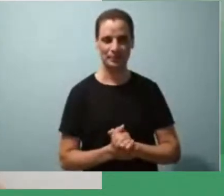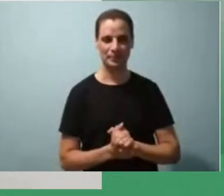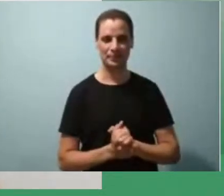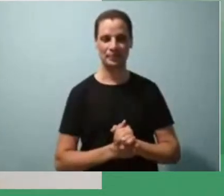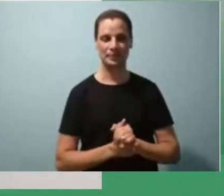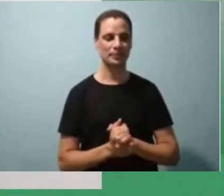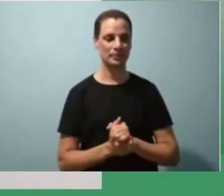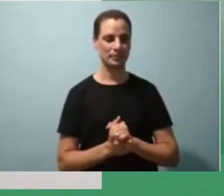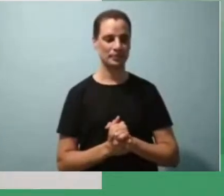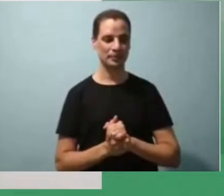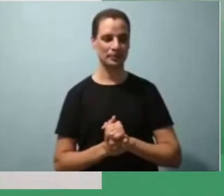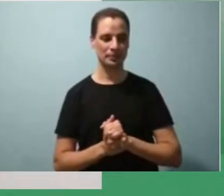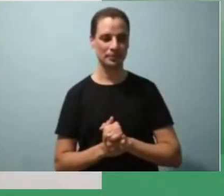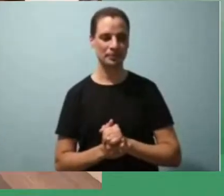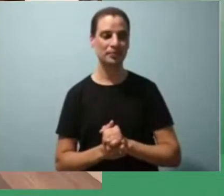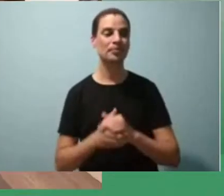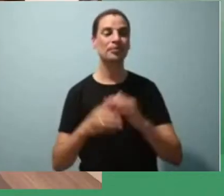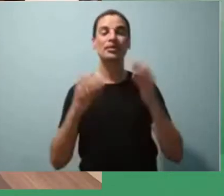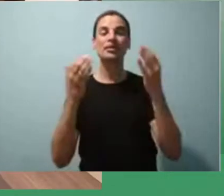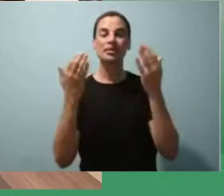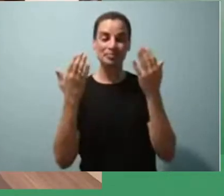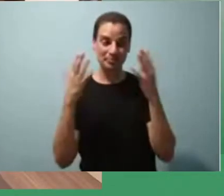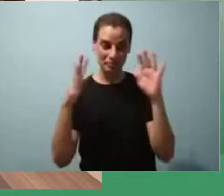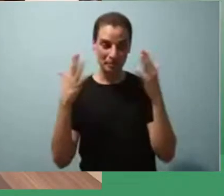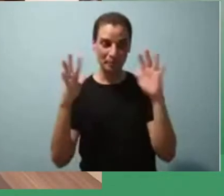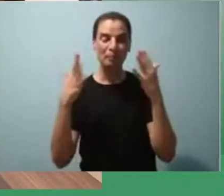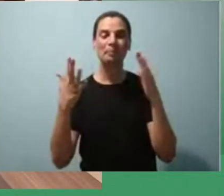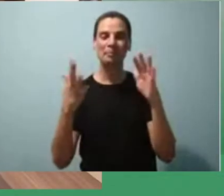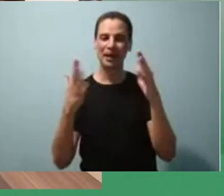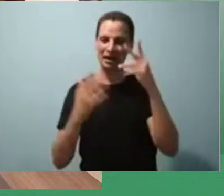Ô, Carolina, parabéns pelo trabalho, viu?